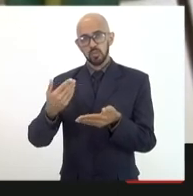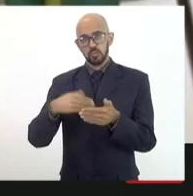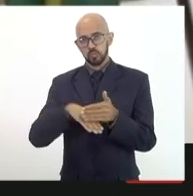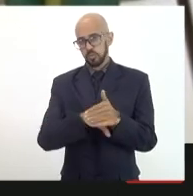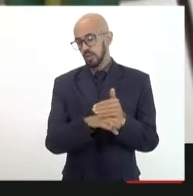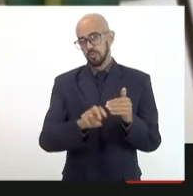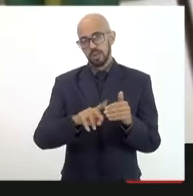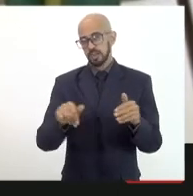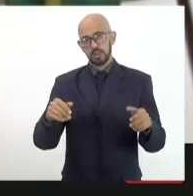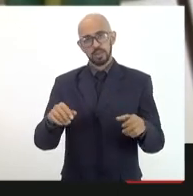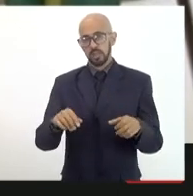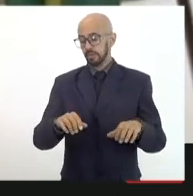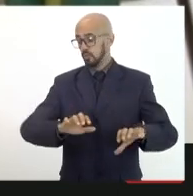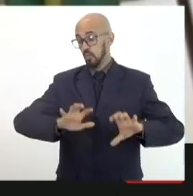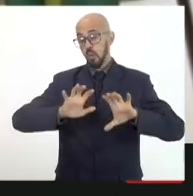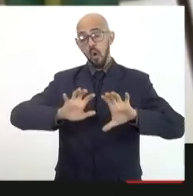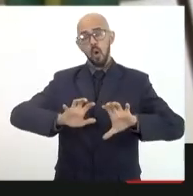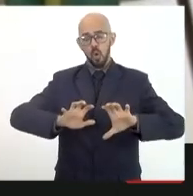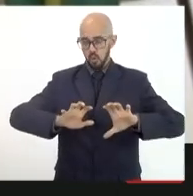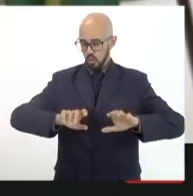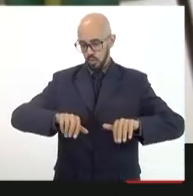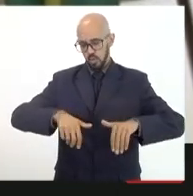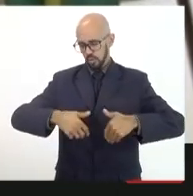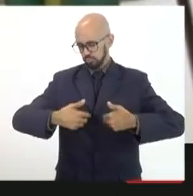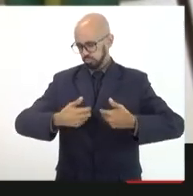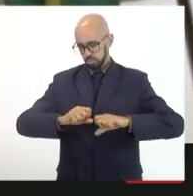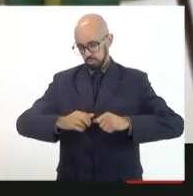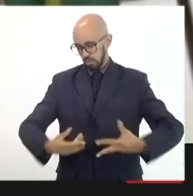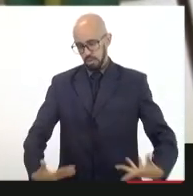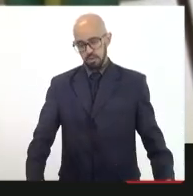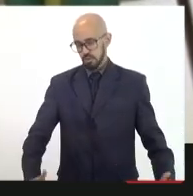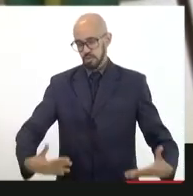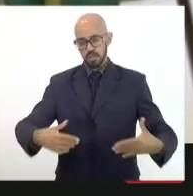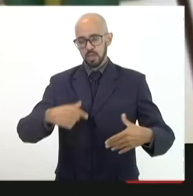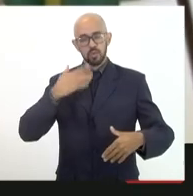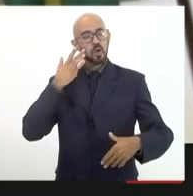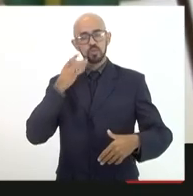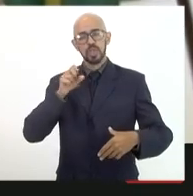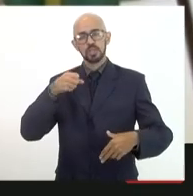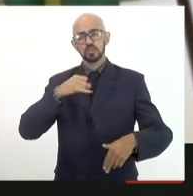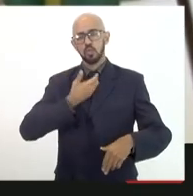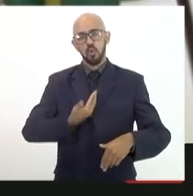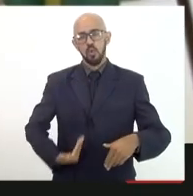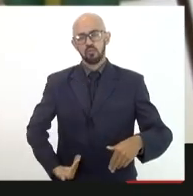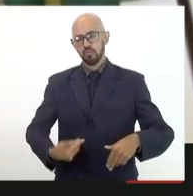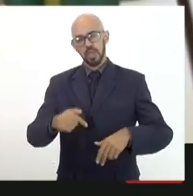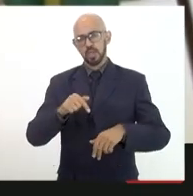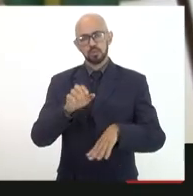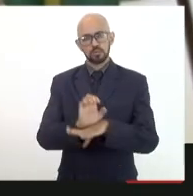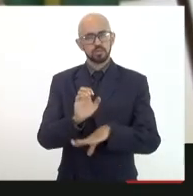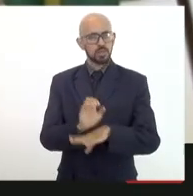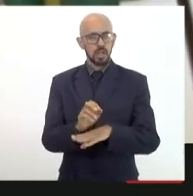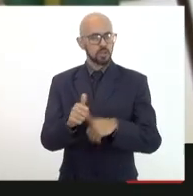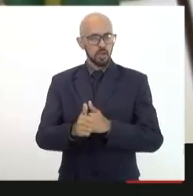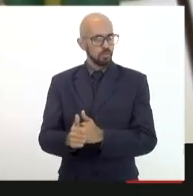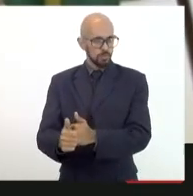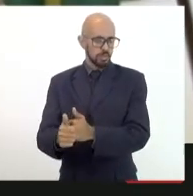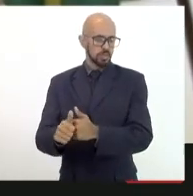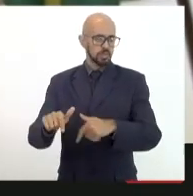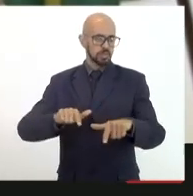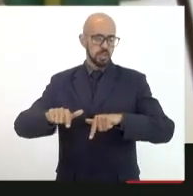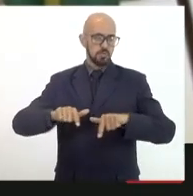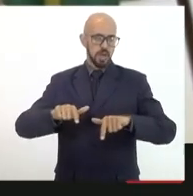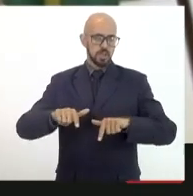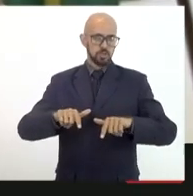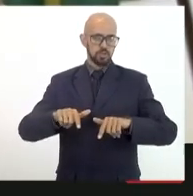atual então não podemos esquecer e o governo do estado não sei se ele está acompanhando aí politicamente que aquele trabalho político aquele